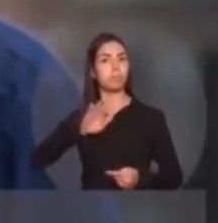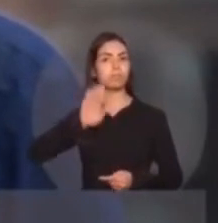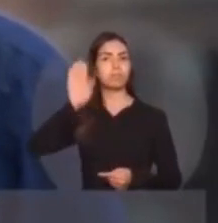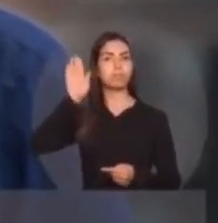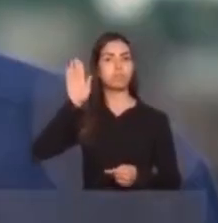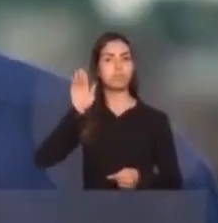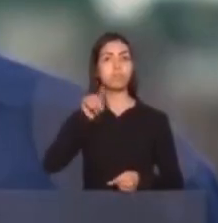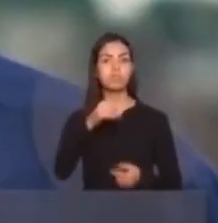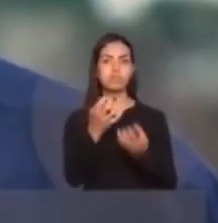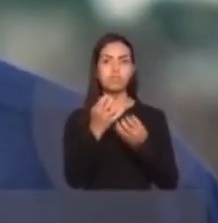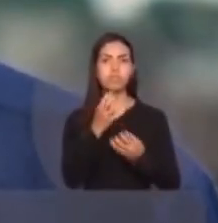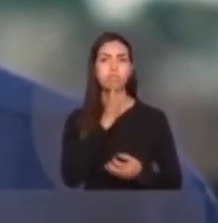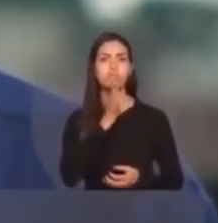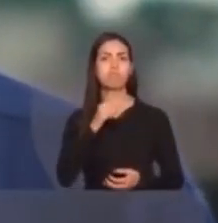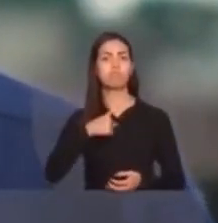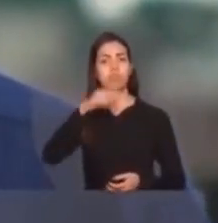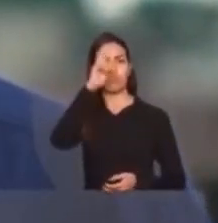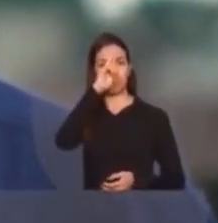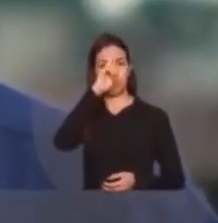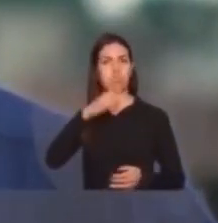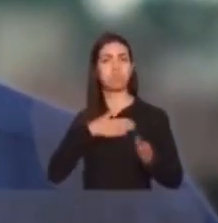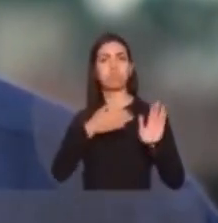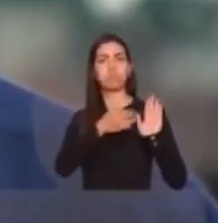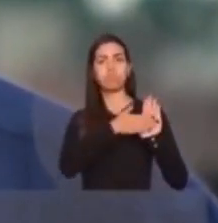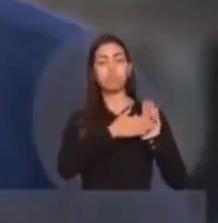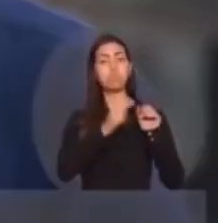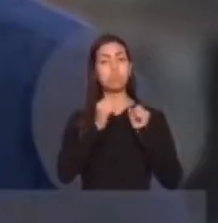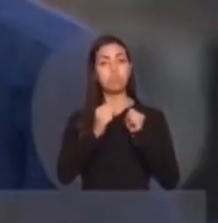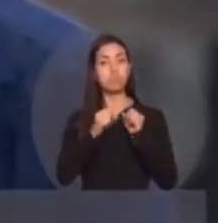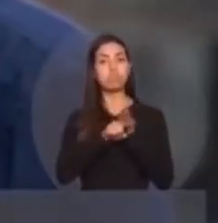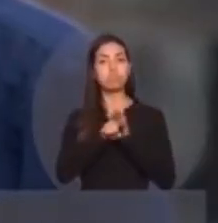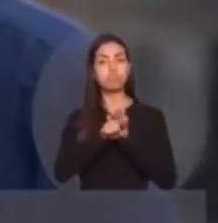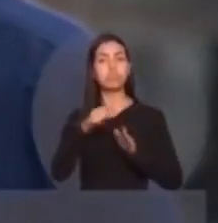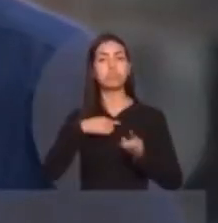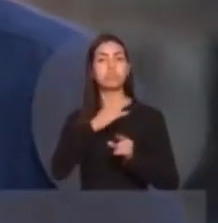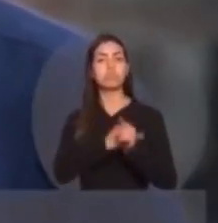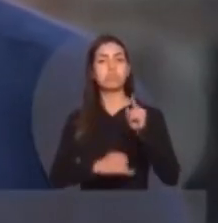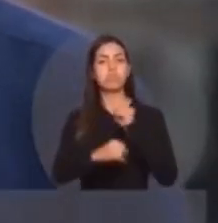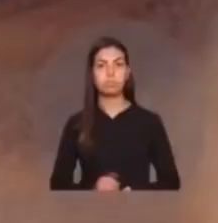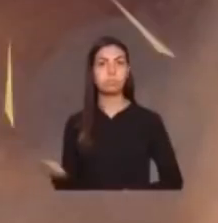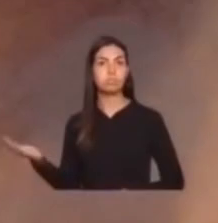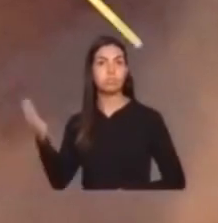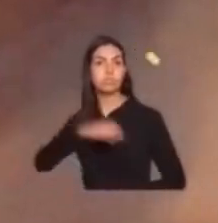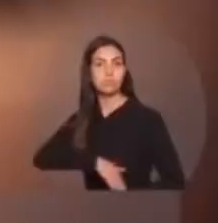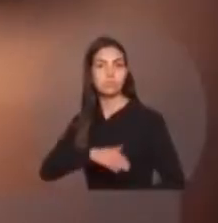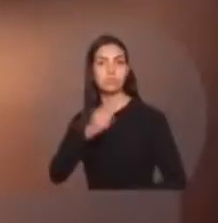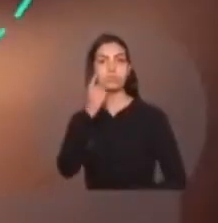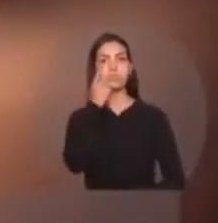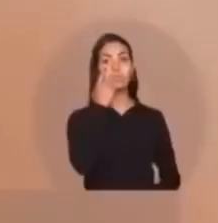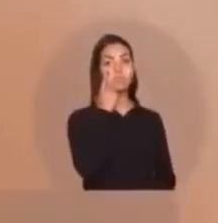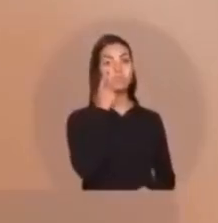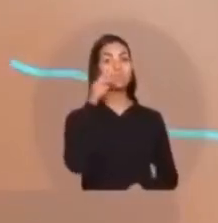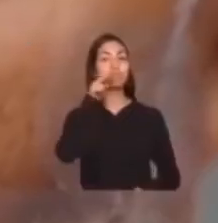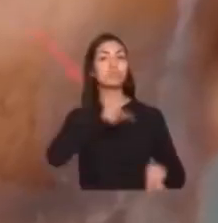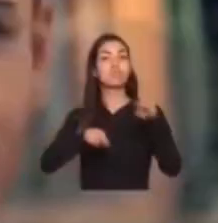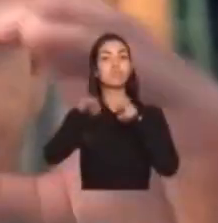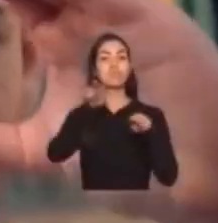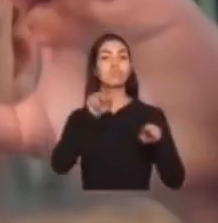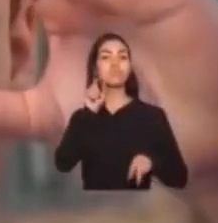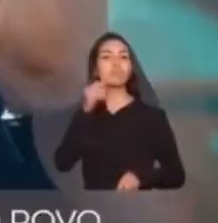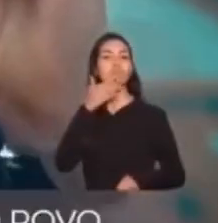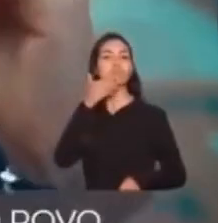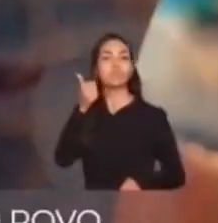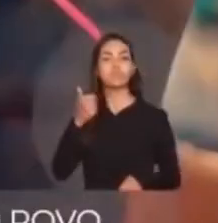sou o seu candidato. Para conhecer a minha história, as minhas propostas, acesse as minhas redes. Vamos abrir o olho